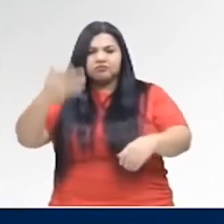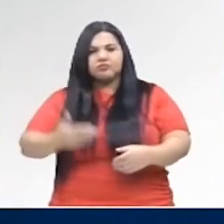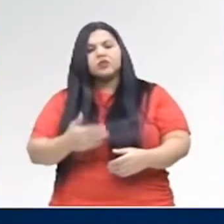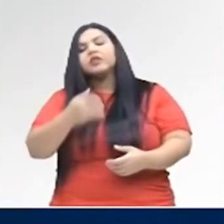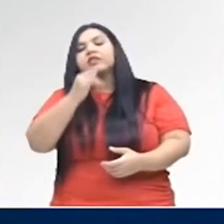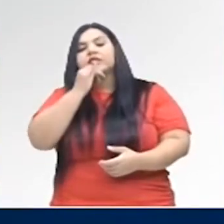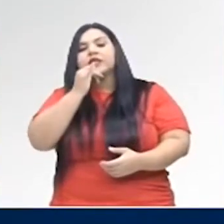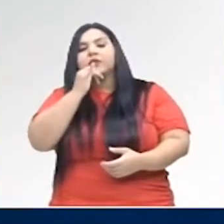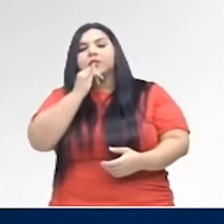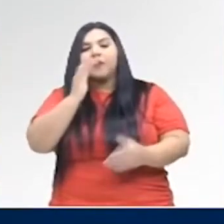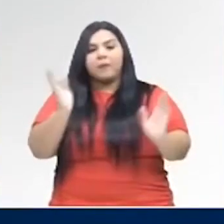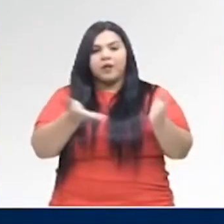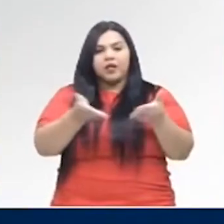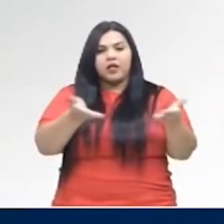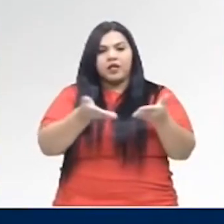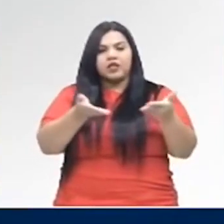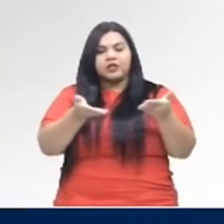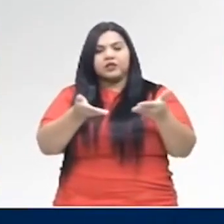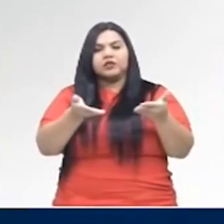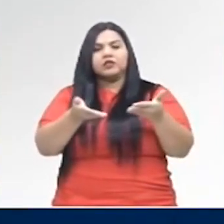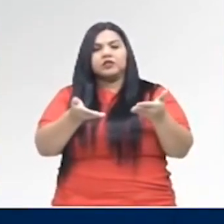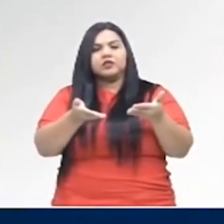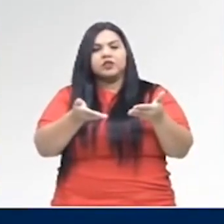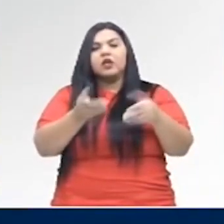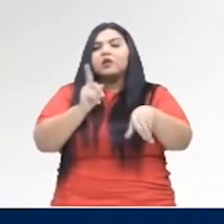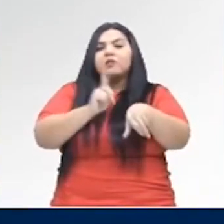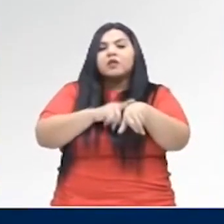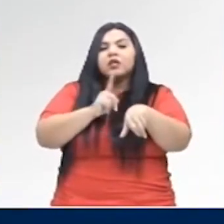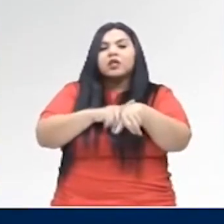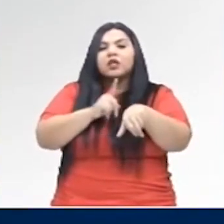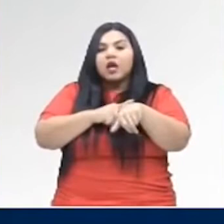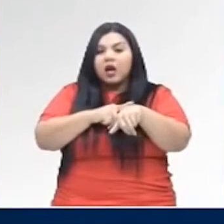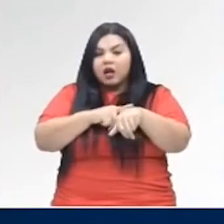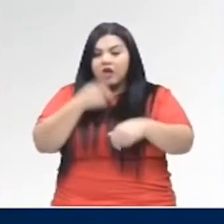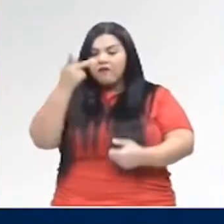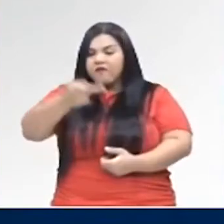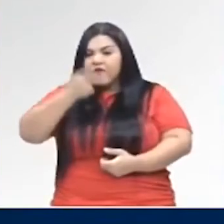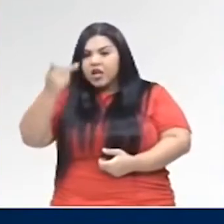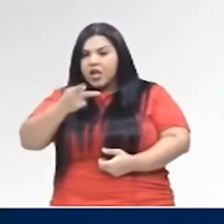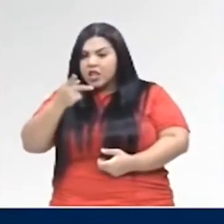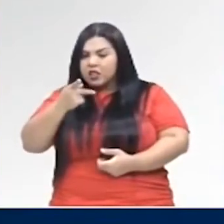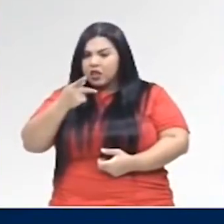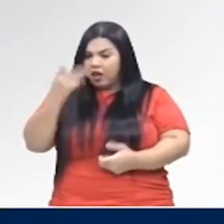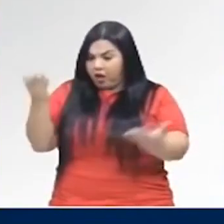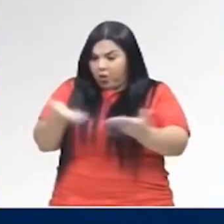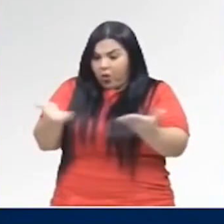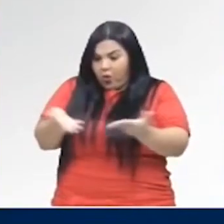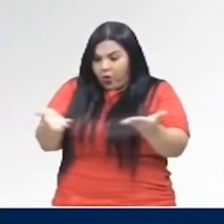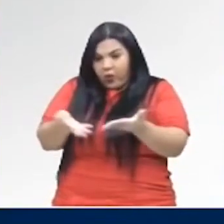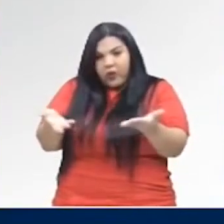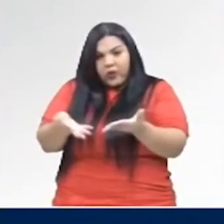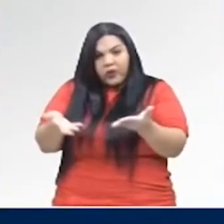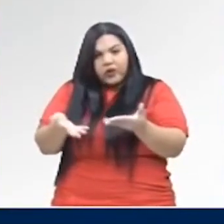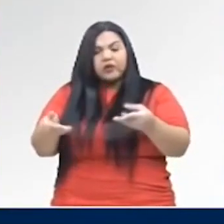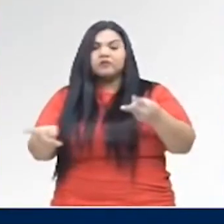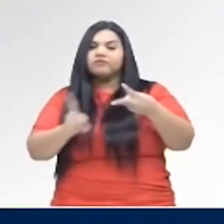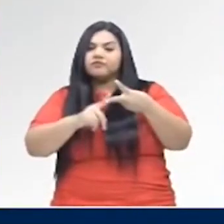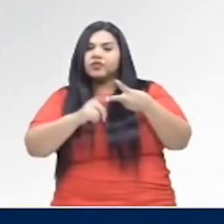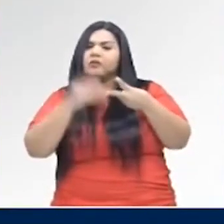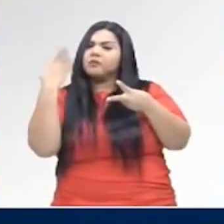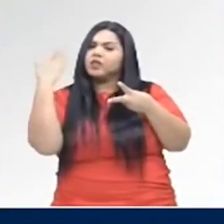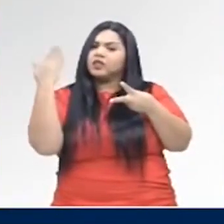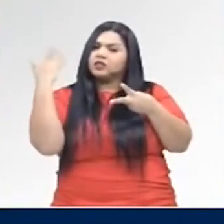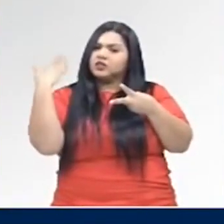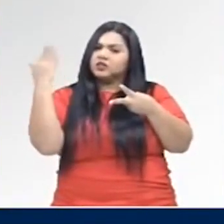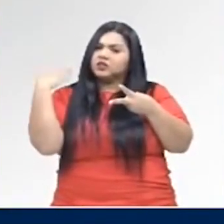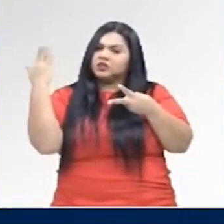Exemplo, o presente. O presente é o momento em que se dá a fala, em que eu estou falando agora, certo? O passado ou o